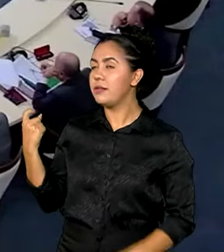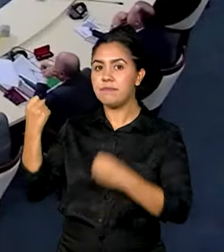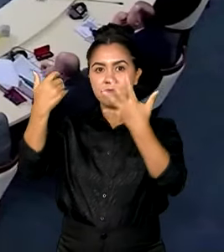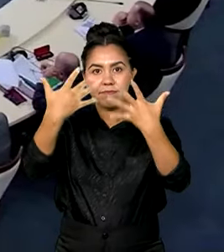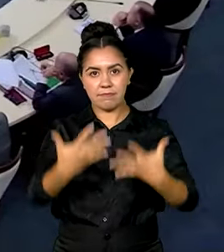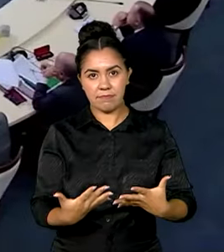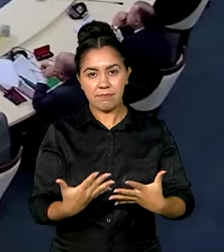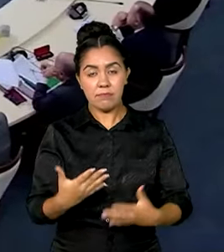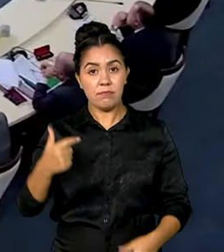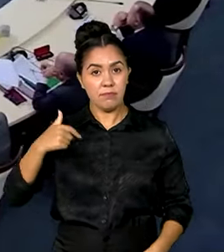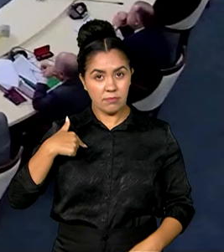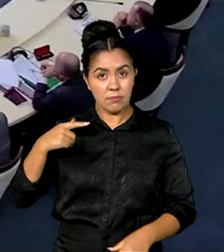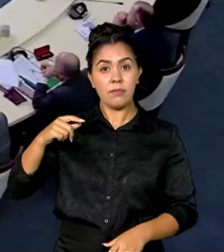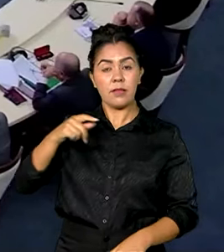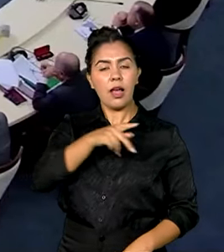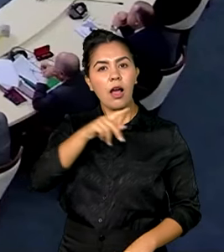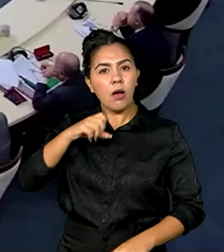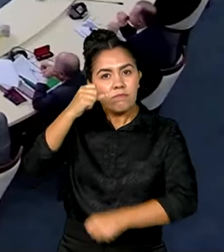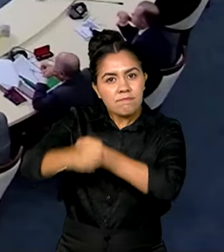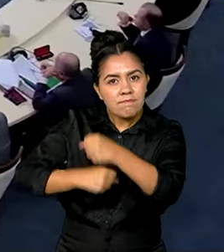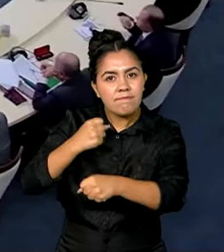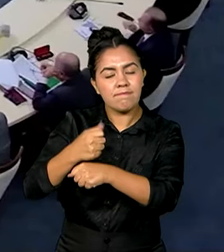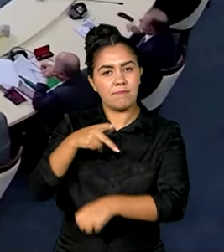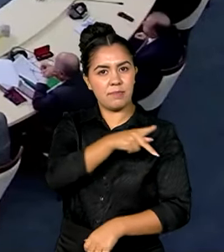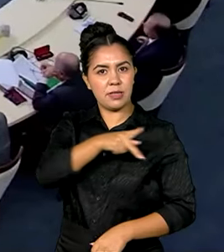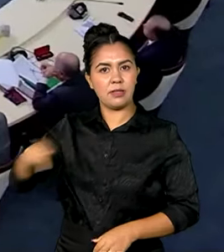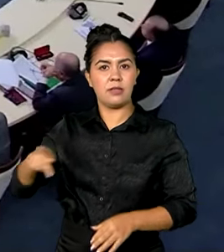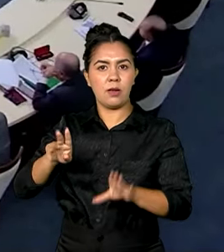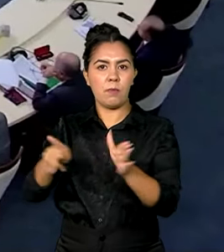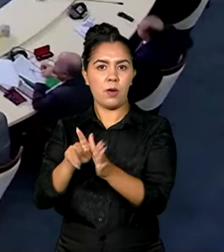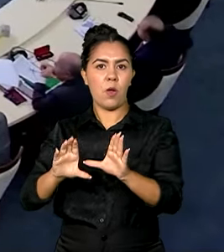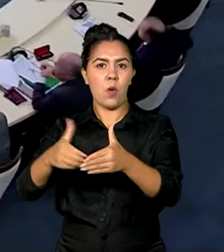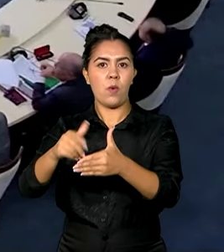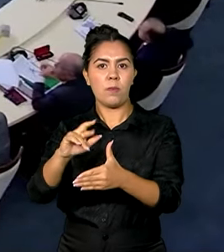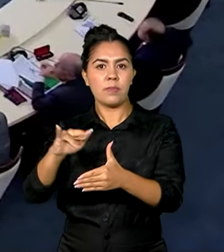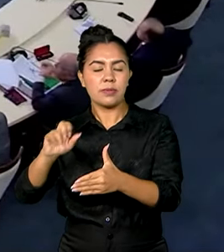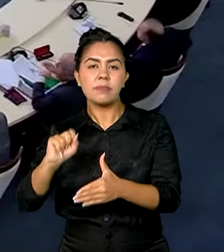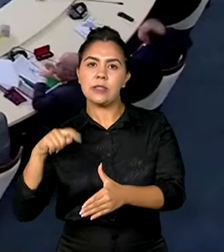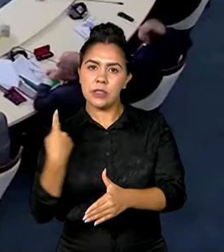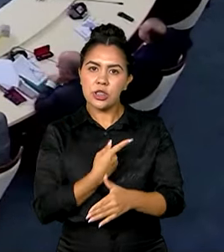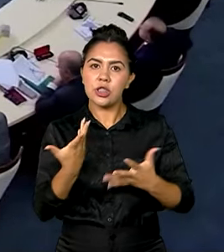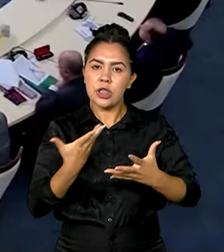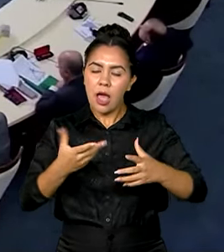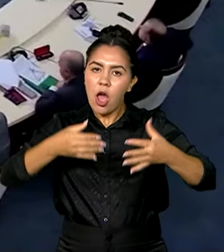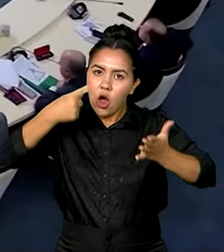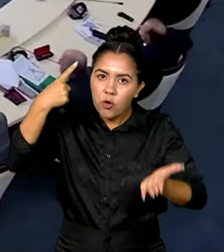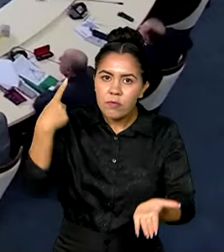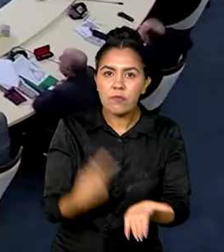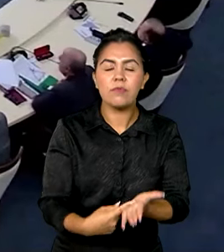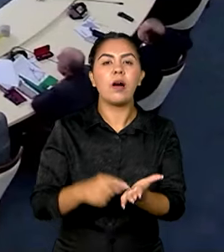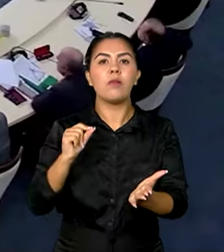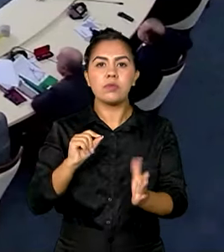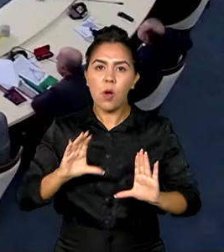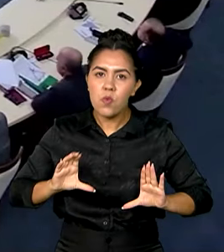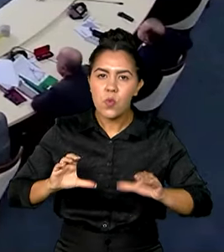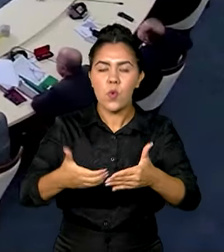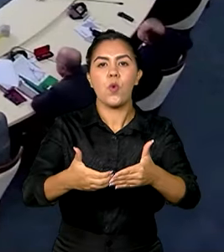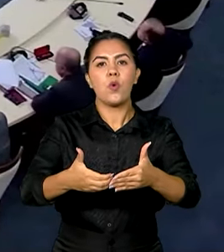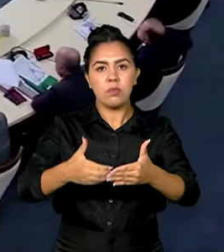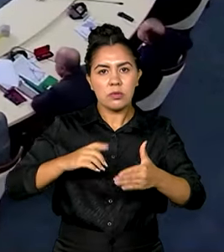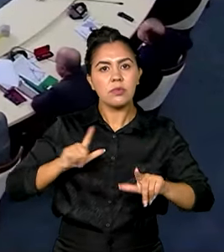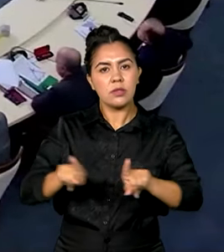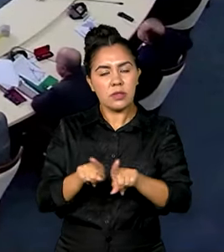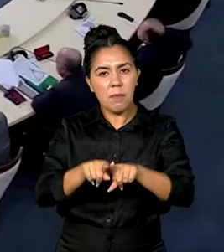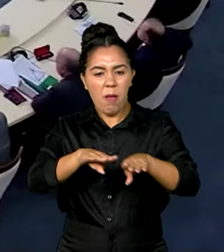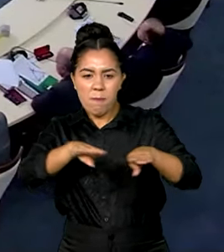brasileira dos BRICS, queremos reafirmar a vocação do bloco na luta por um mundo multipolar e por relações menos